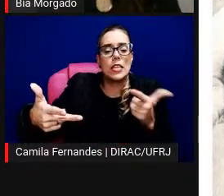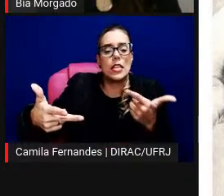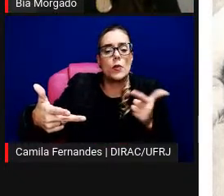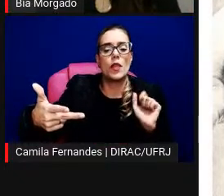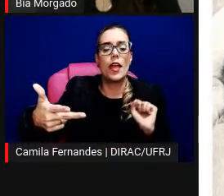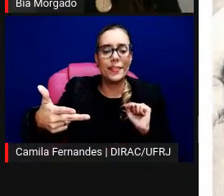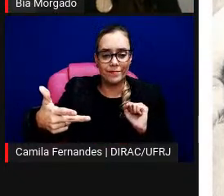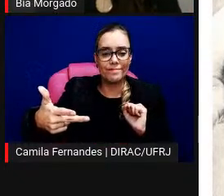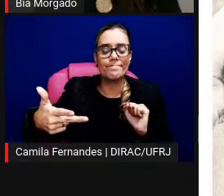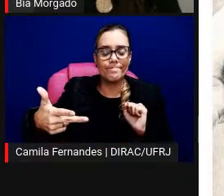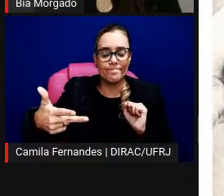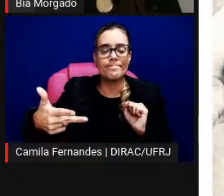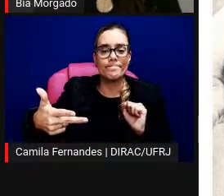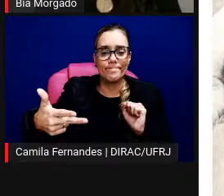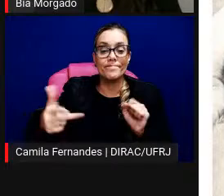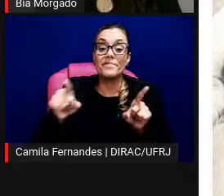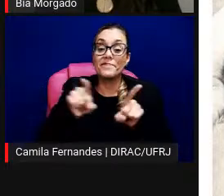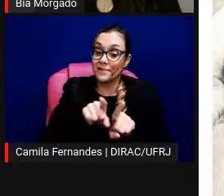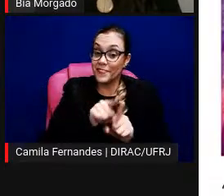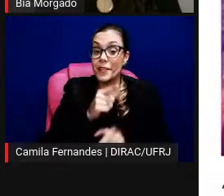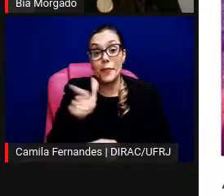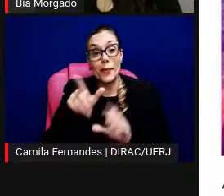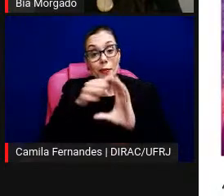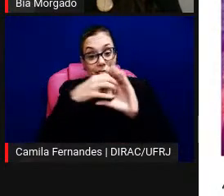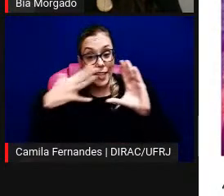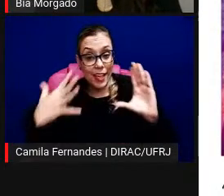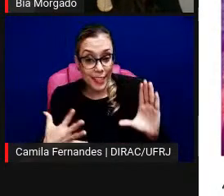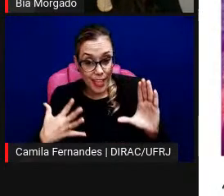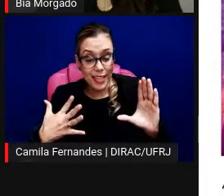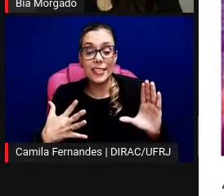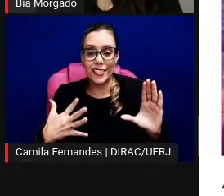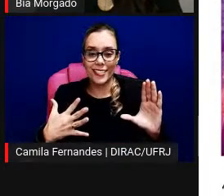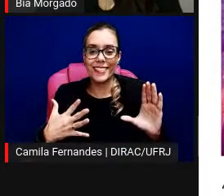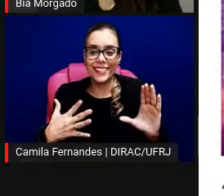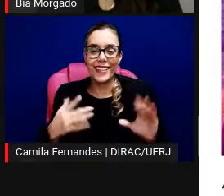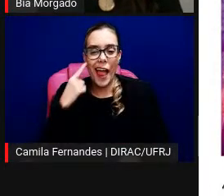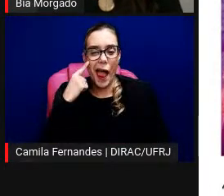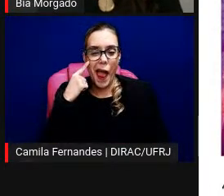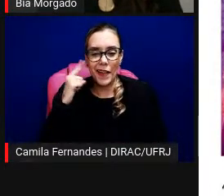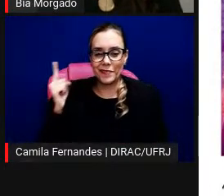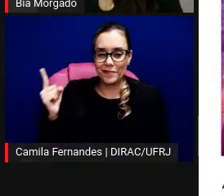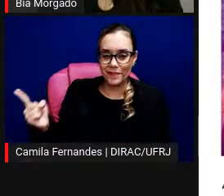ser. Tem outras características, aí eu trouxe algumas